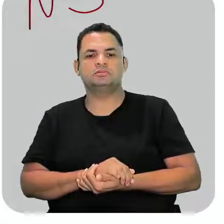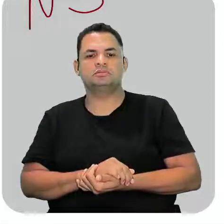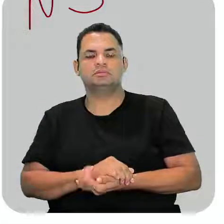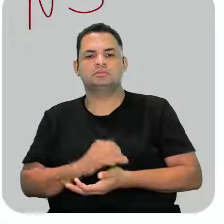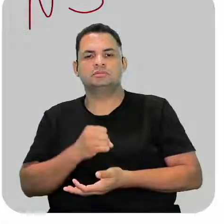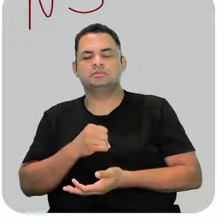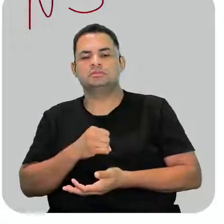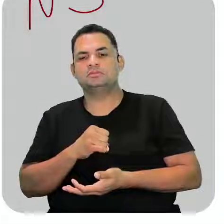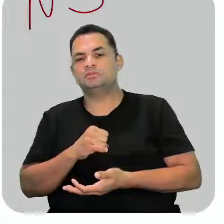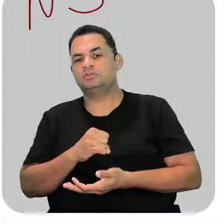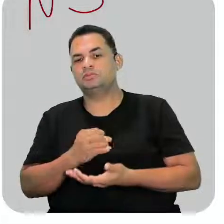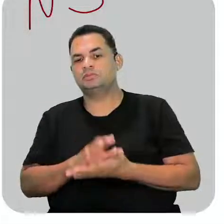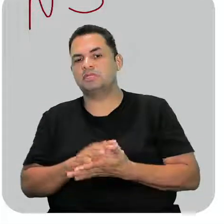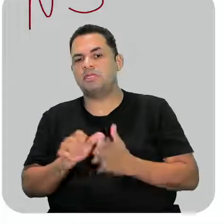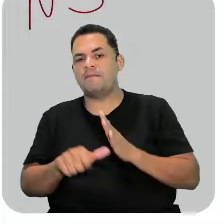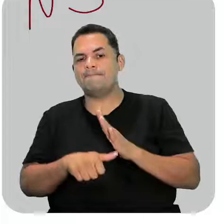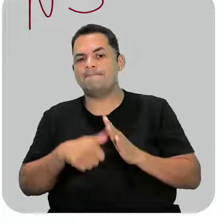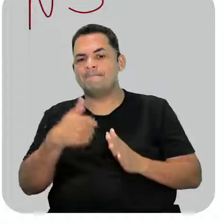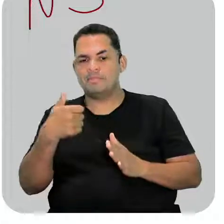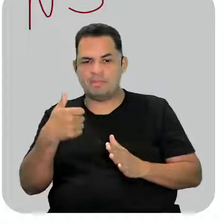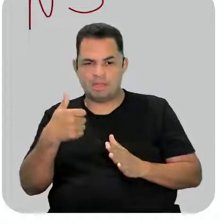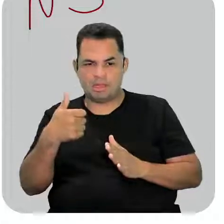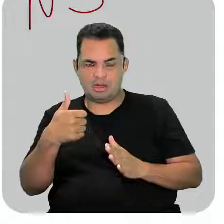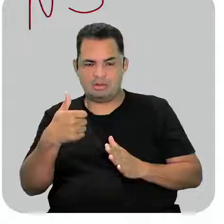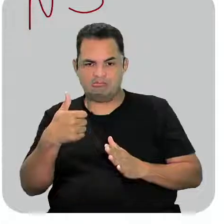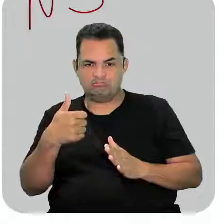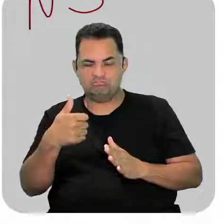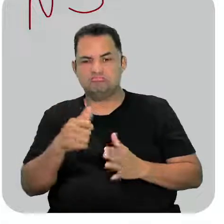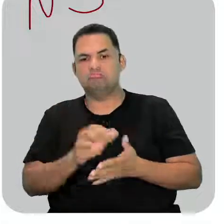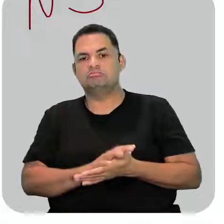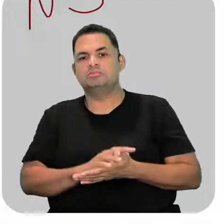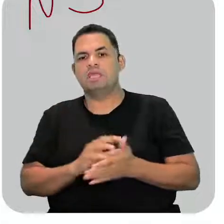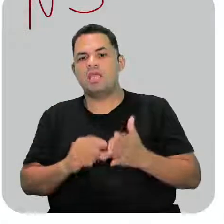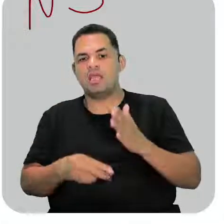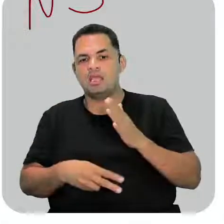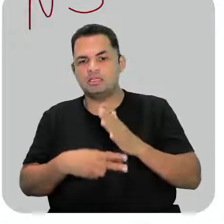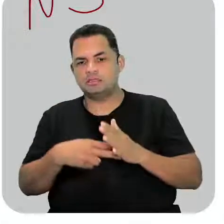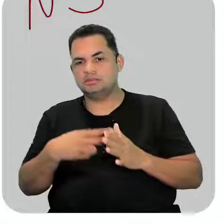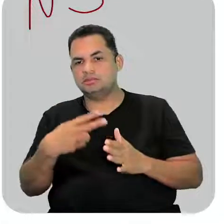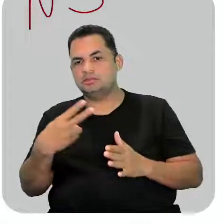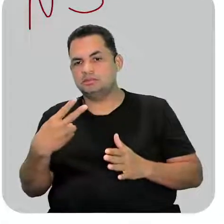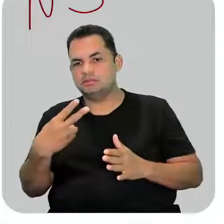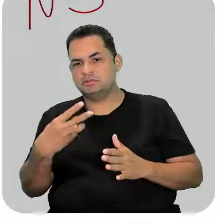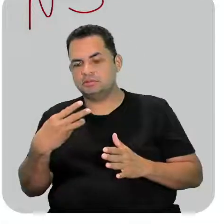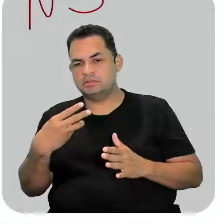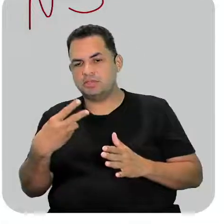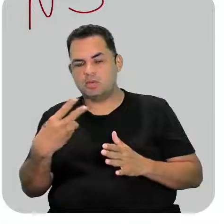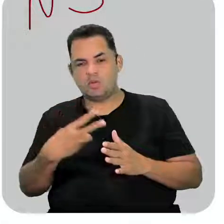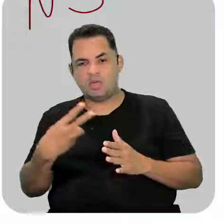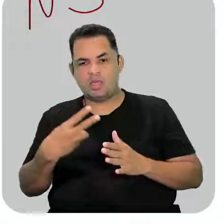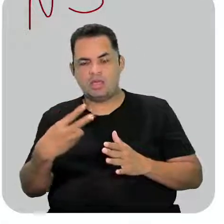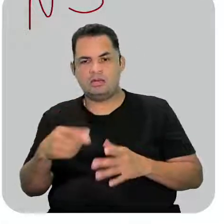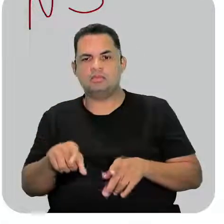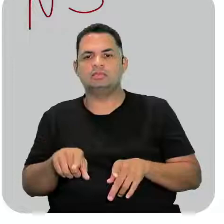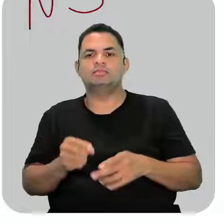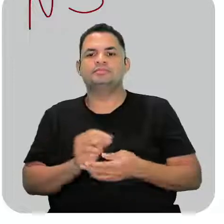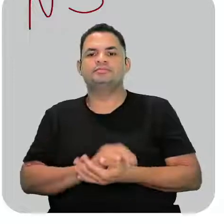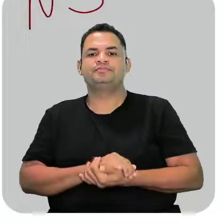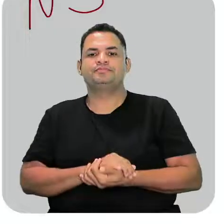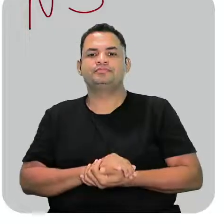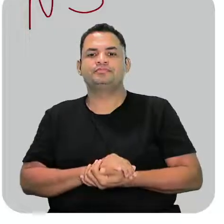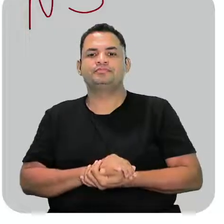só temos carbono primário e secundário. Esse aqui, ele é